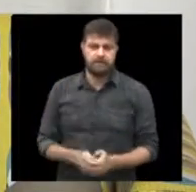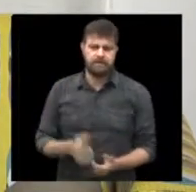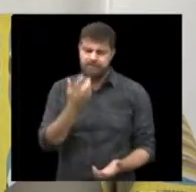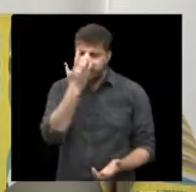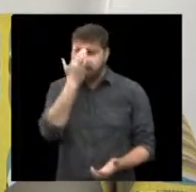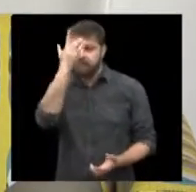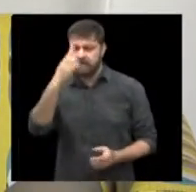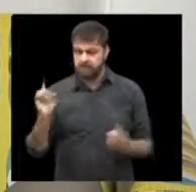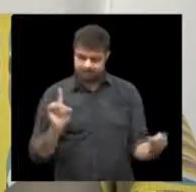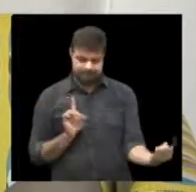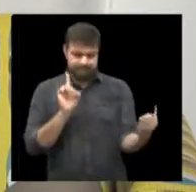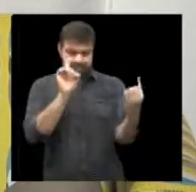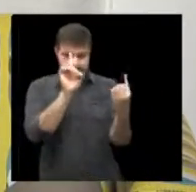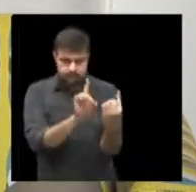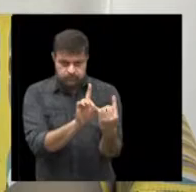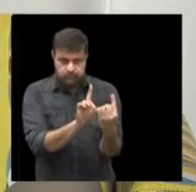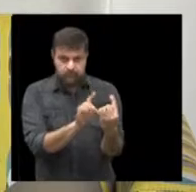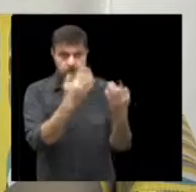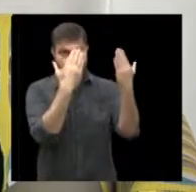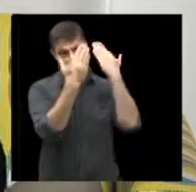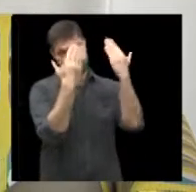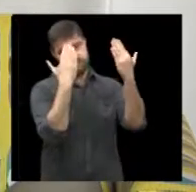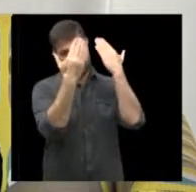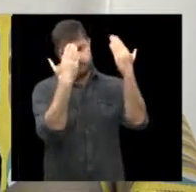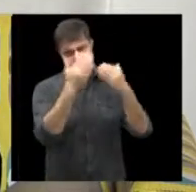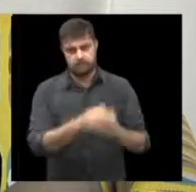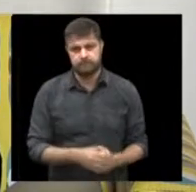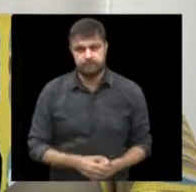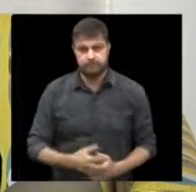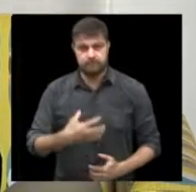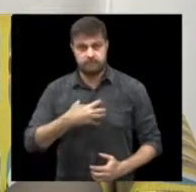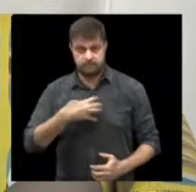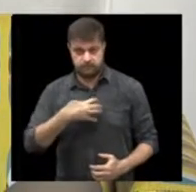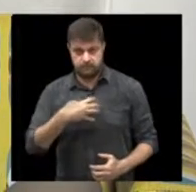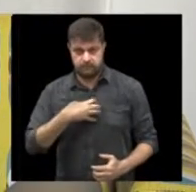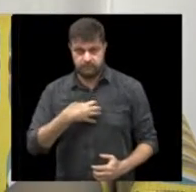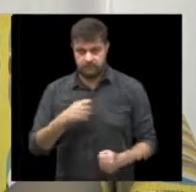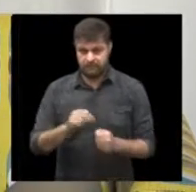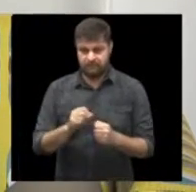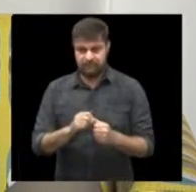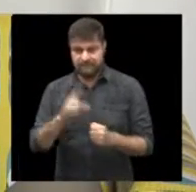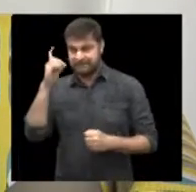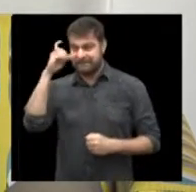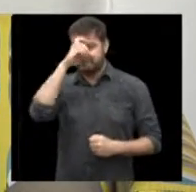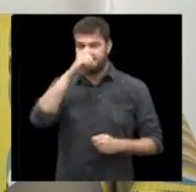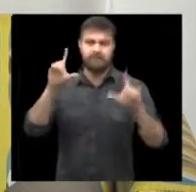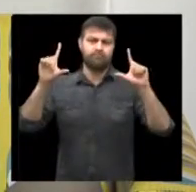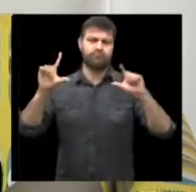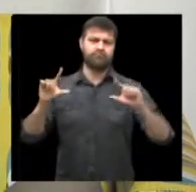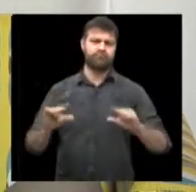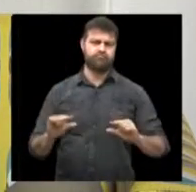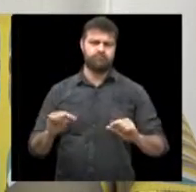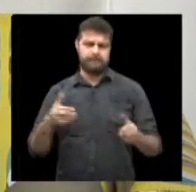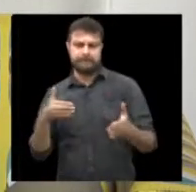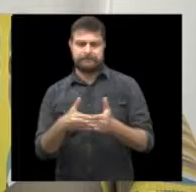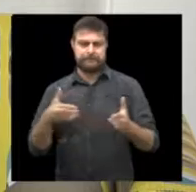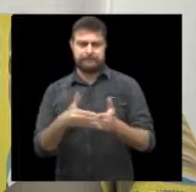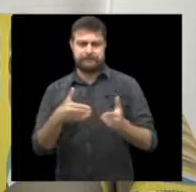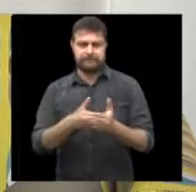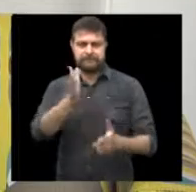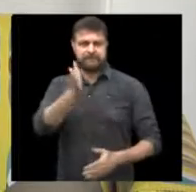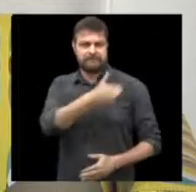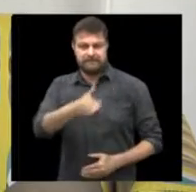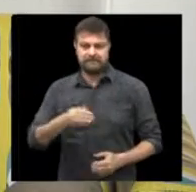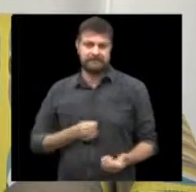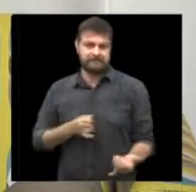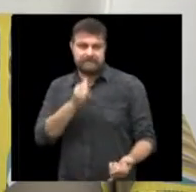facilitar o encontro do psicólogo com o paciente. Então, a maneira de diminuir as dificuldades e aquilo que impede, então, muitas